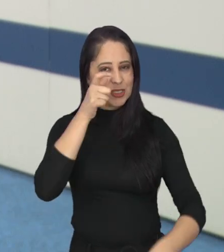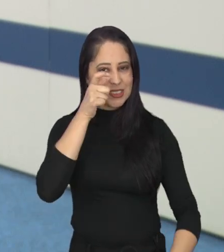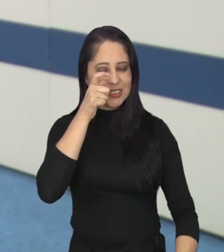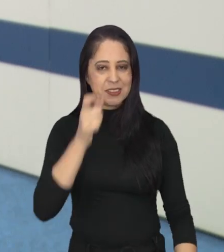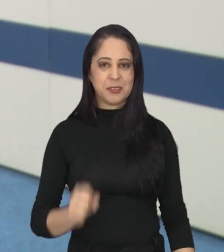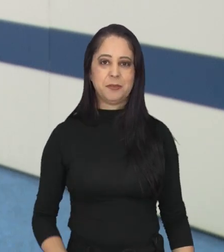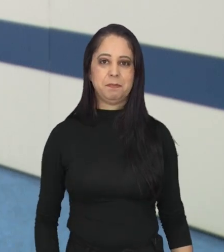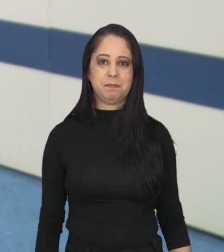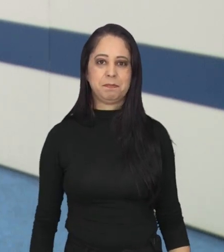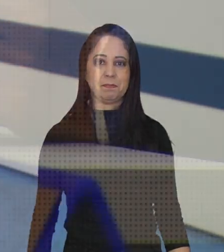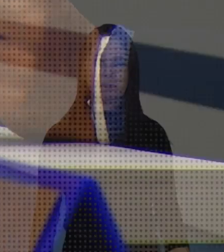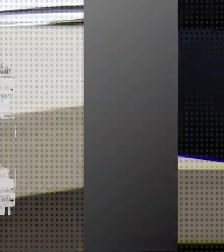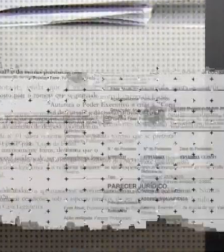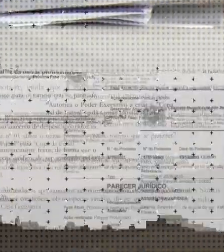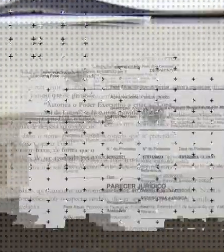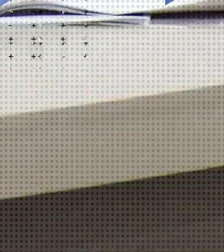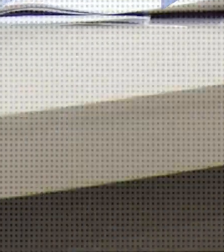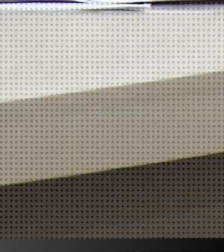É já já. Não saia daí.